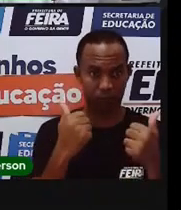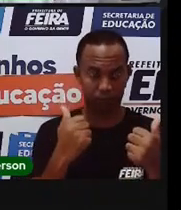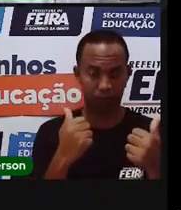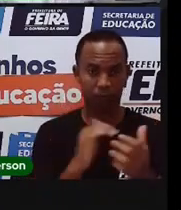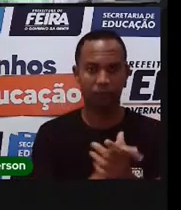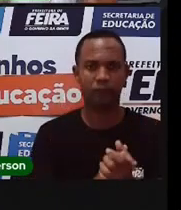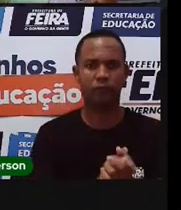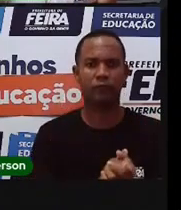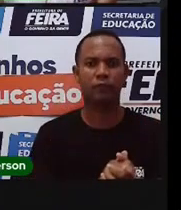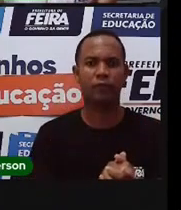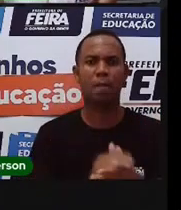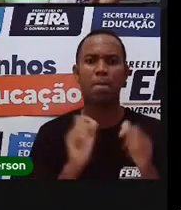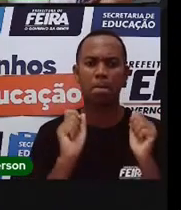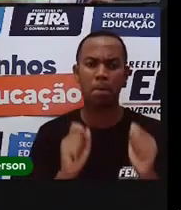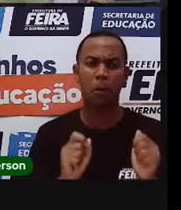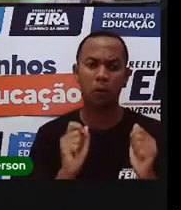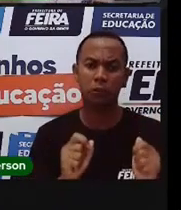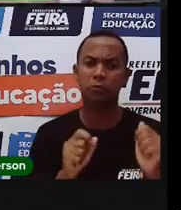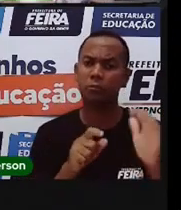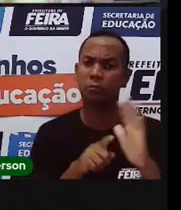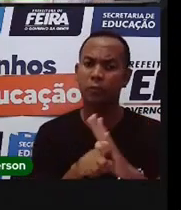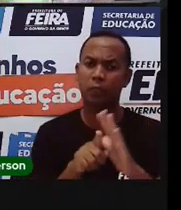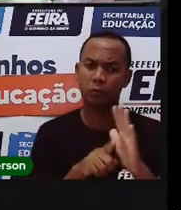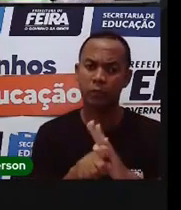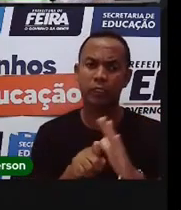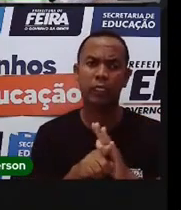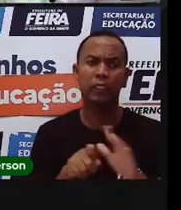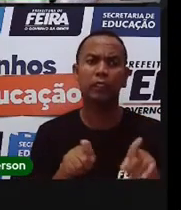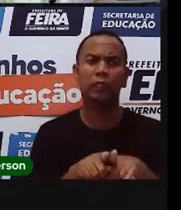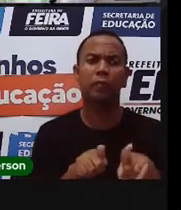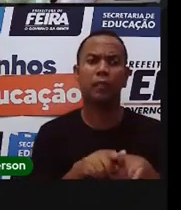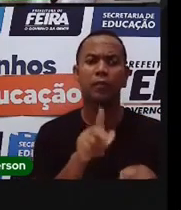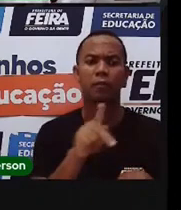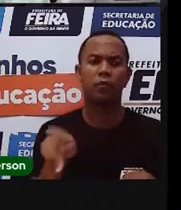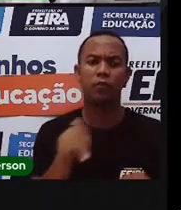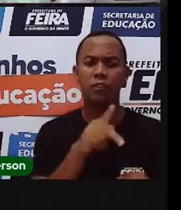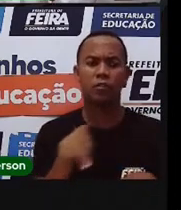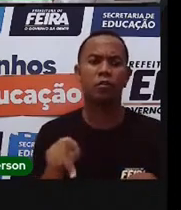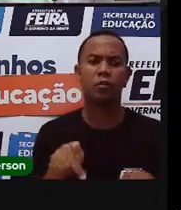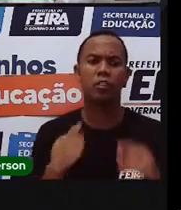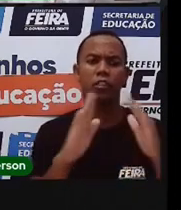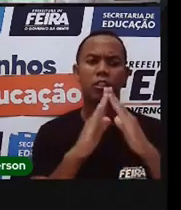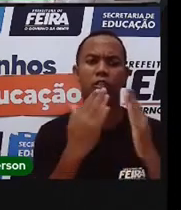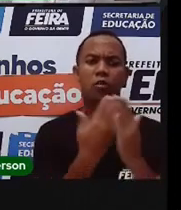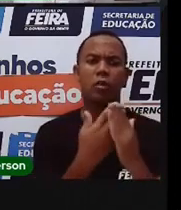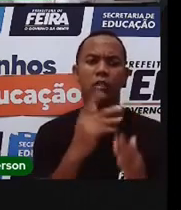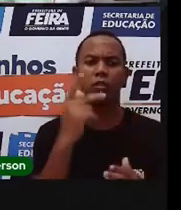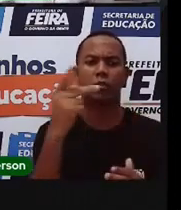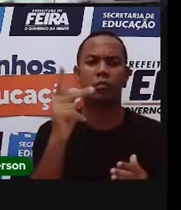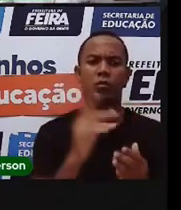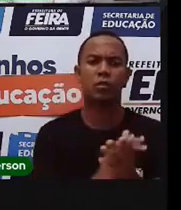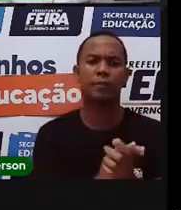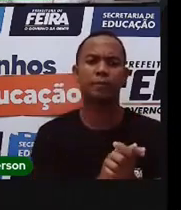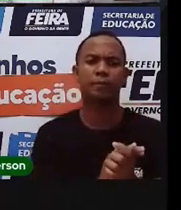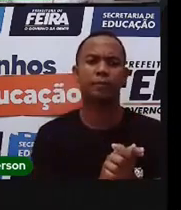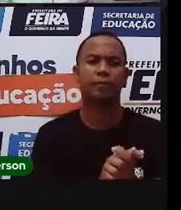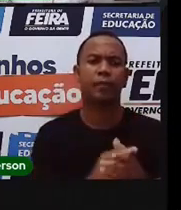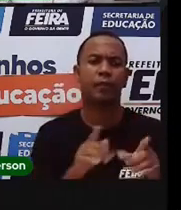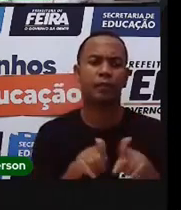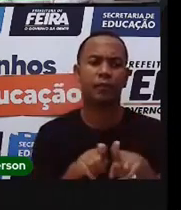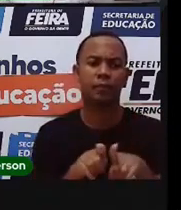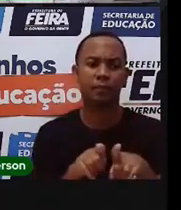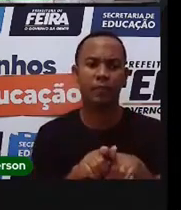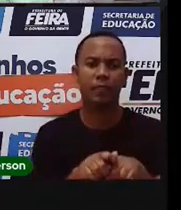entendendo, vocês podem tirar as dúvidas de vocês com as professoras, com os professores de vocês, né, mandem as